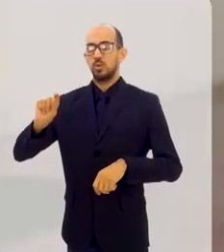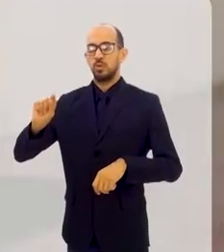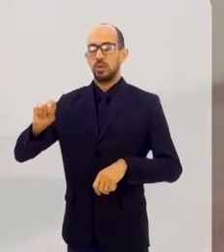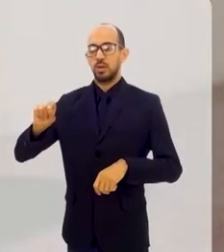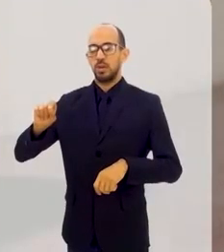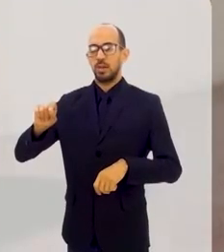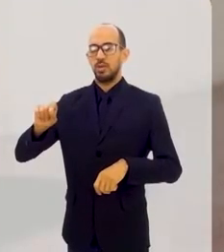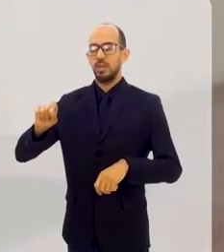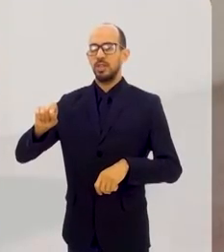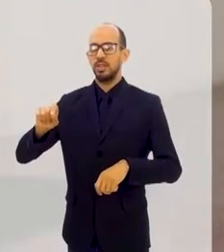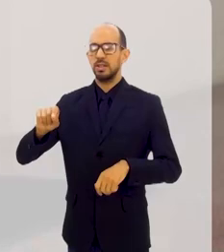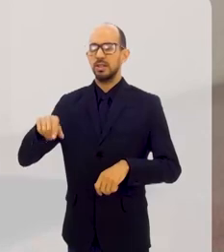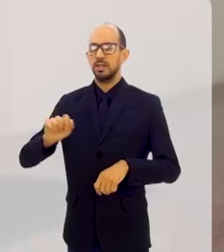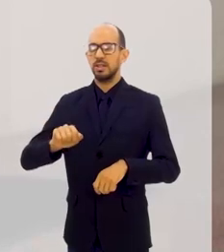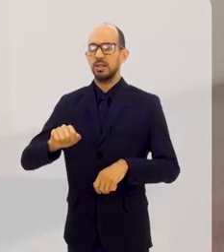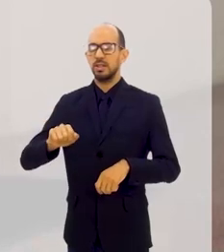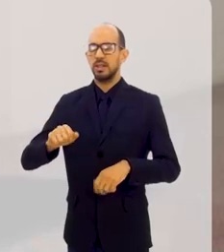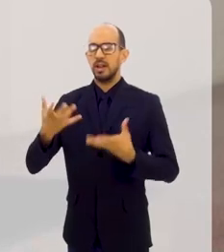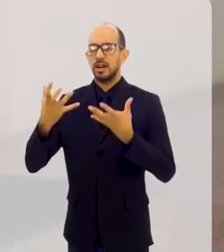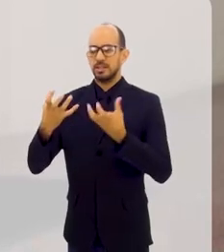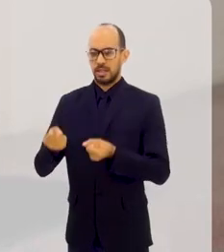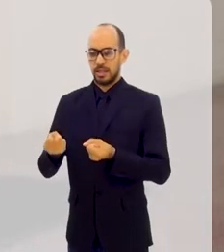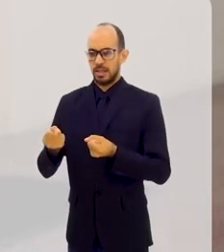primeira coisa é sentar.